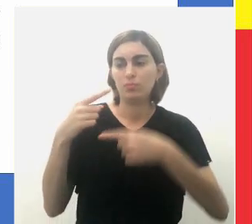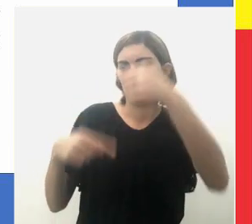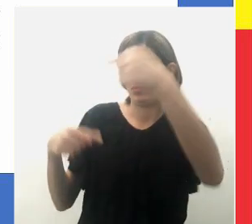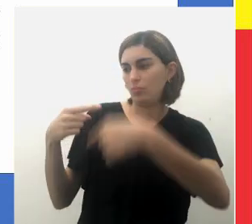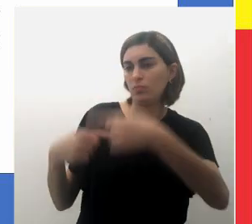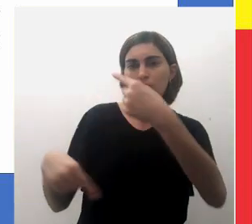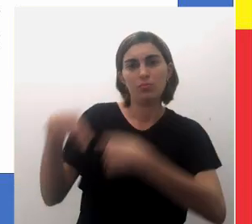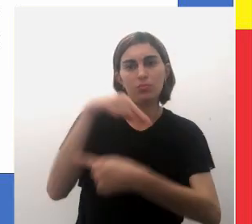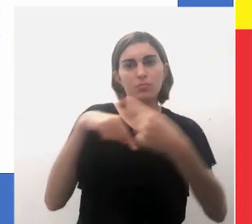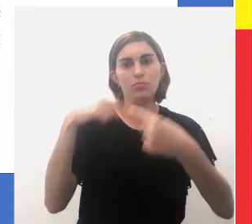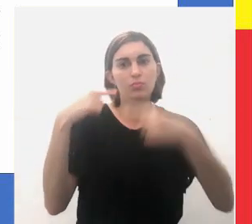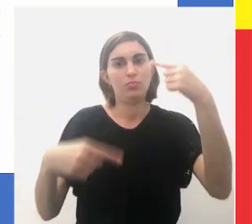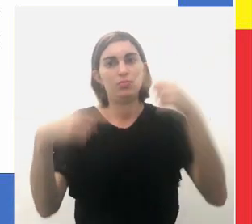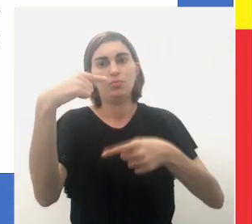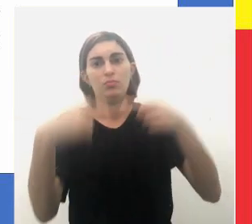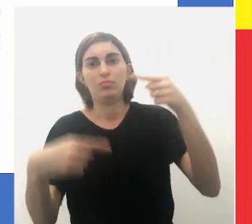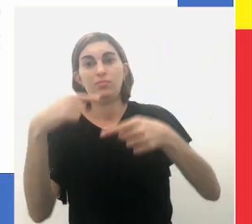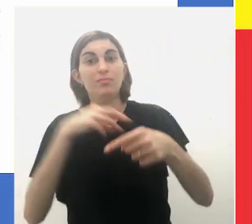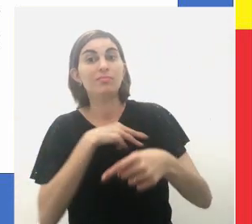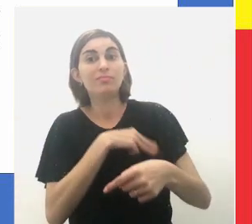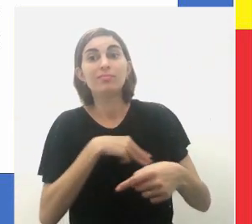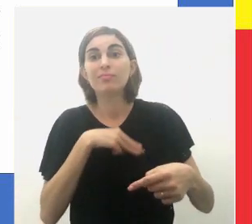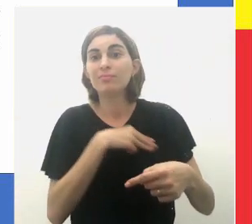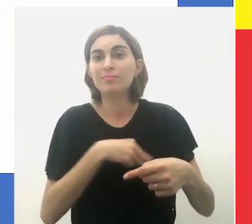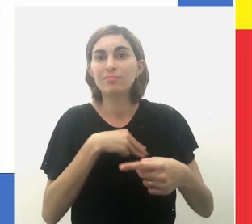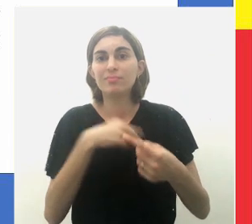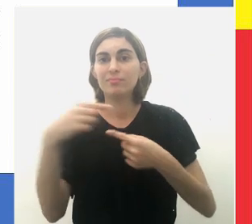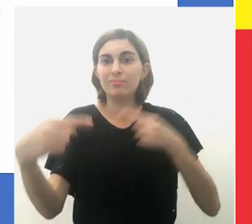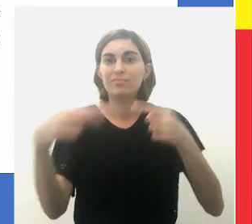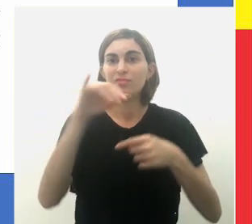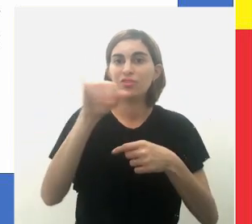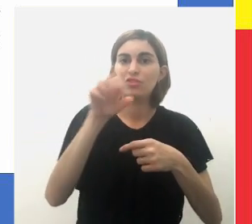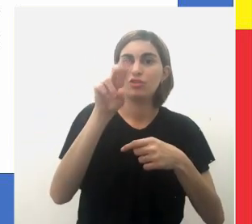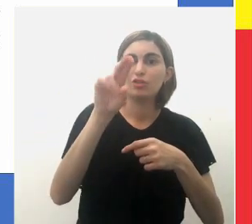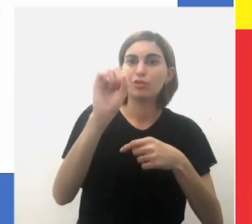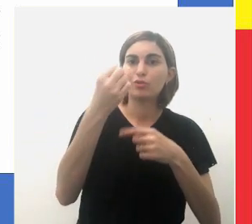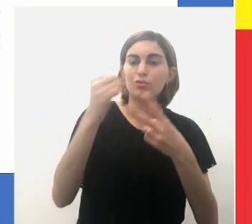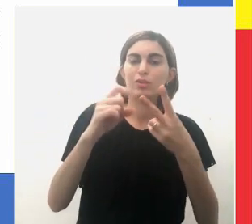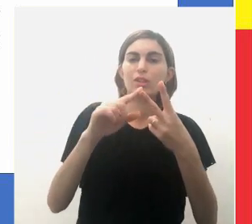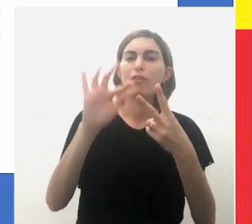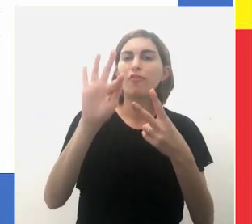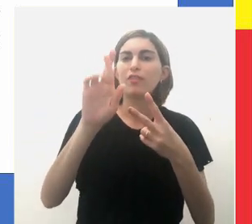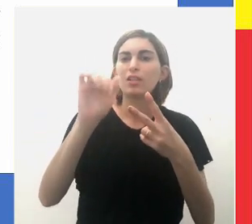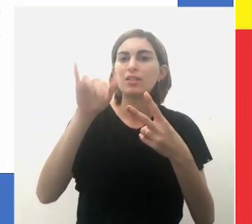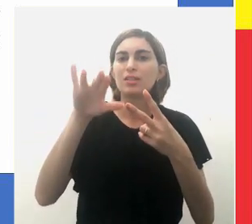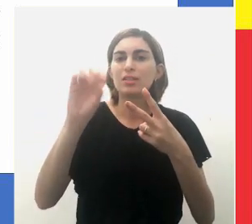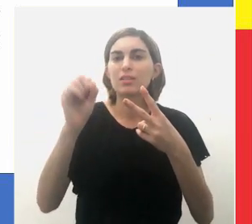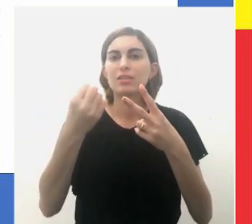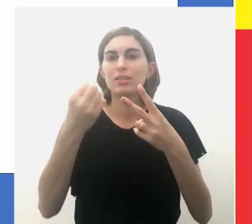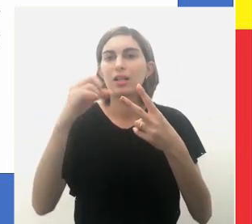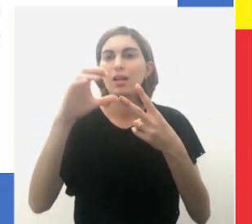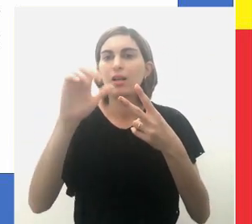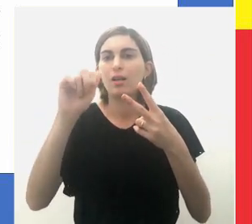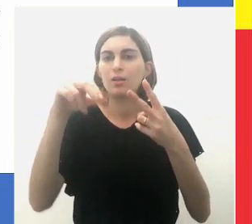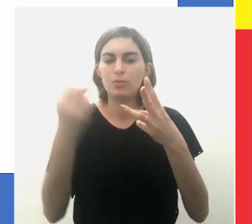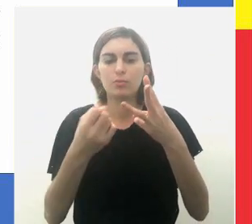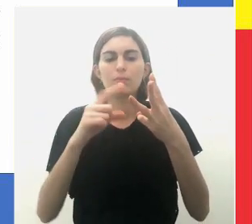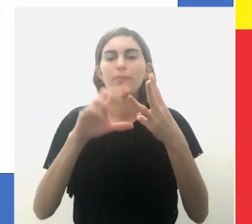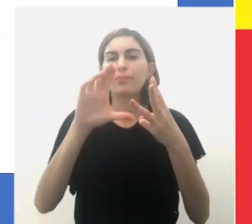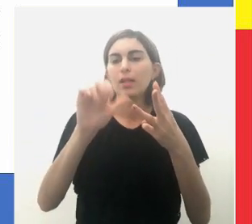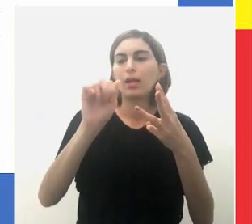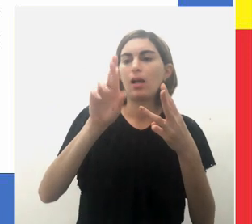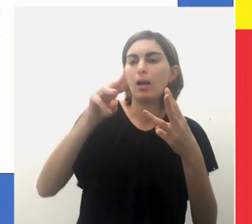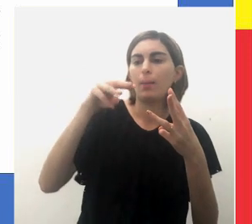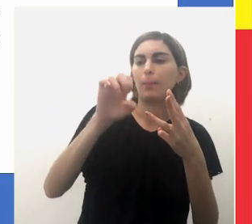si. Vejam, disputa de missionários entre si, jesuítas, franciscanos e carmelitas. e